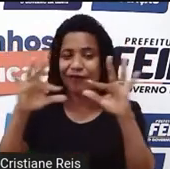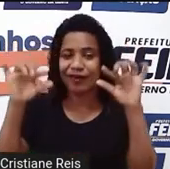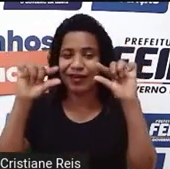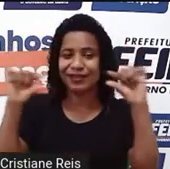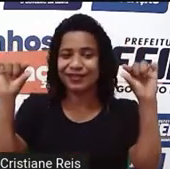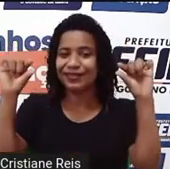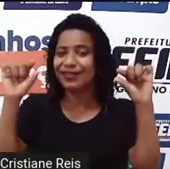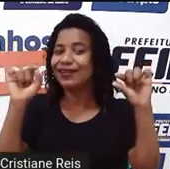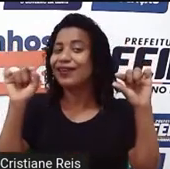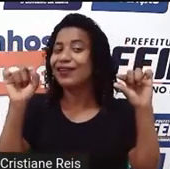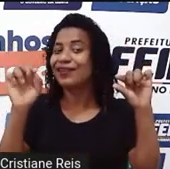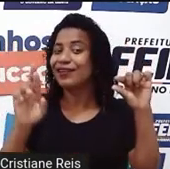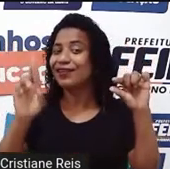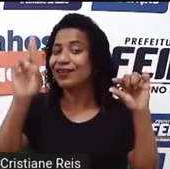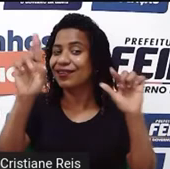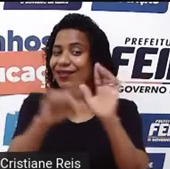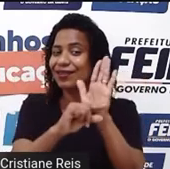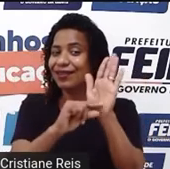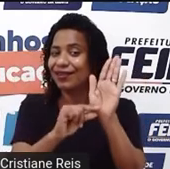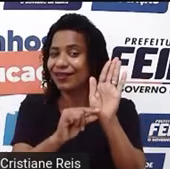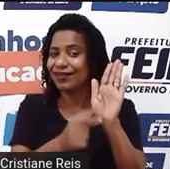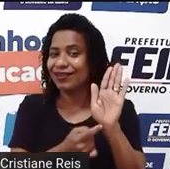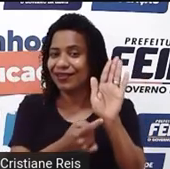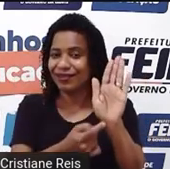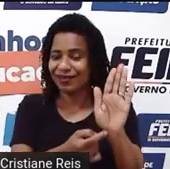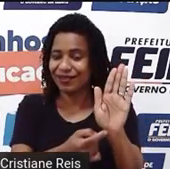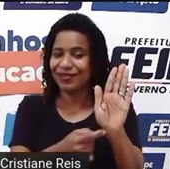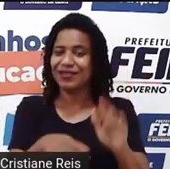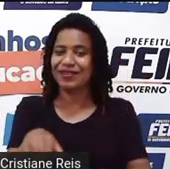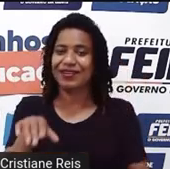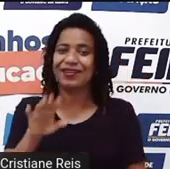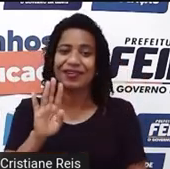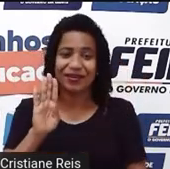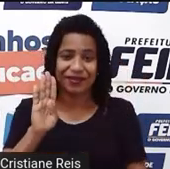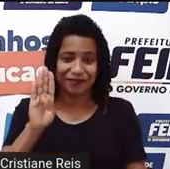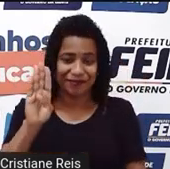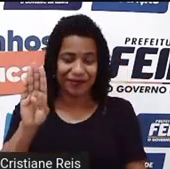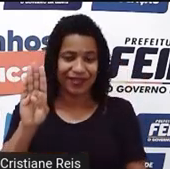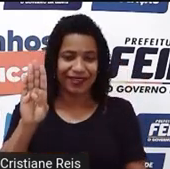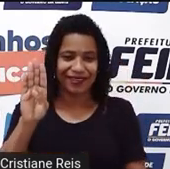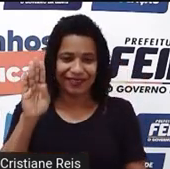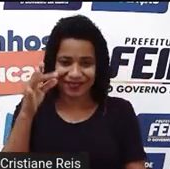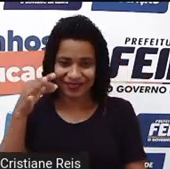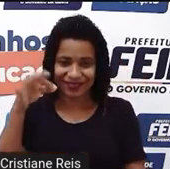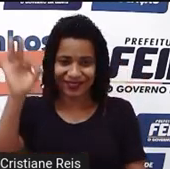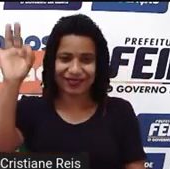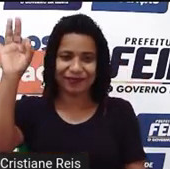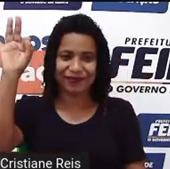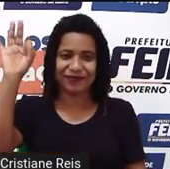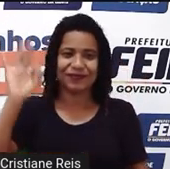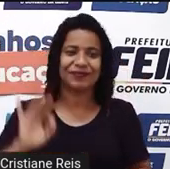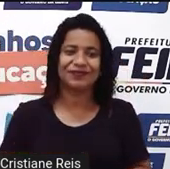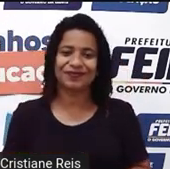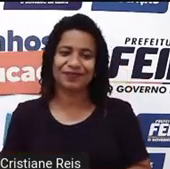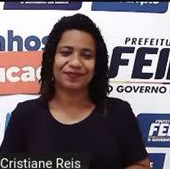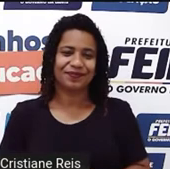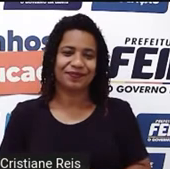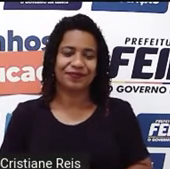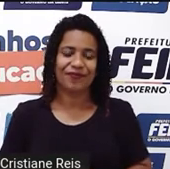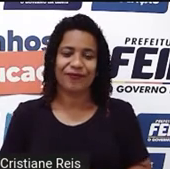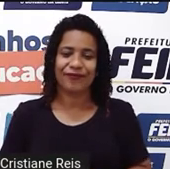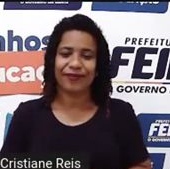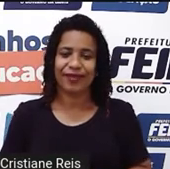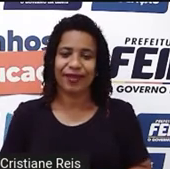know? Vocês se lembram? Martin Luther King. Ok, students? Next one, number 7.